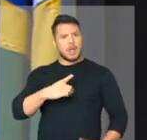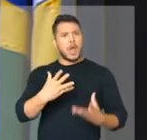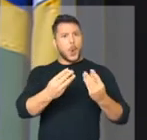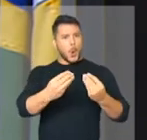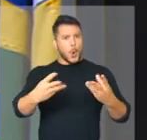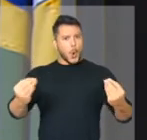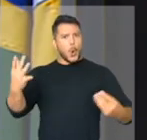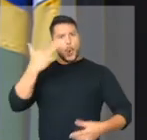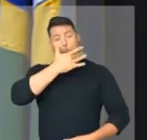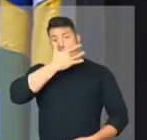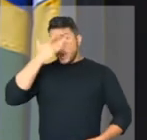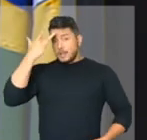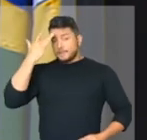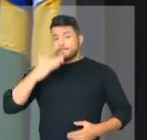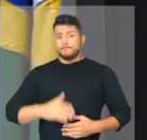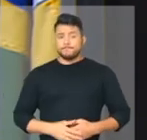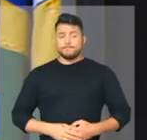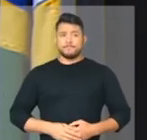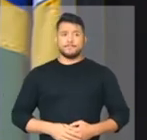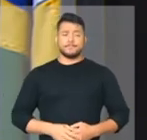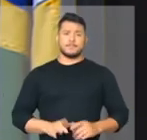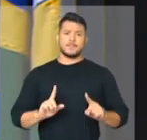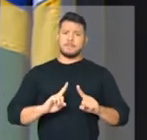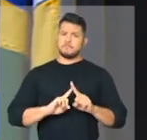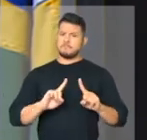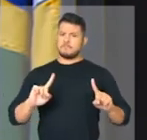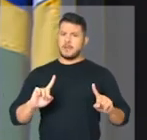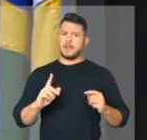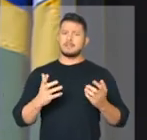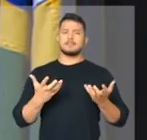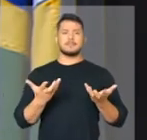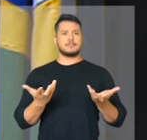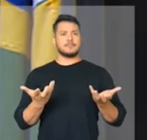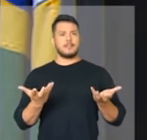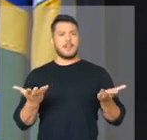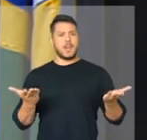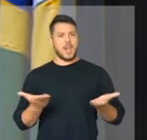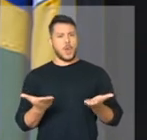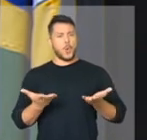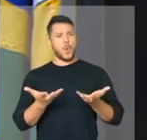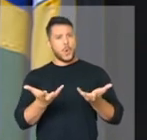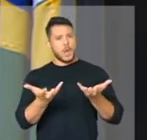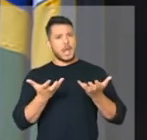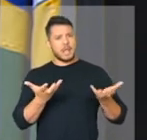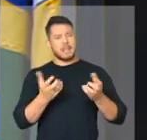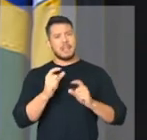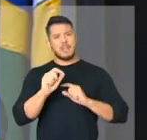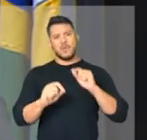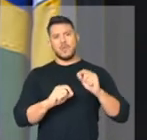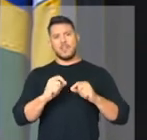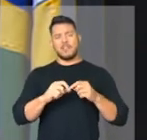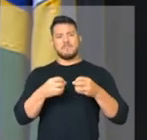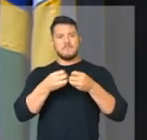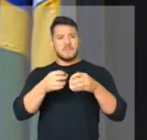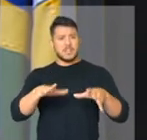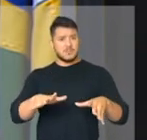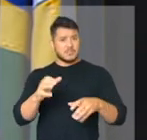Mas eles querem fazer com que haja um desgaste para 2022. Para 2022.